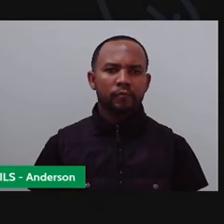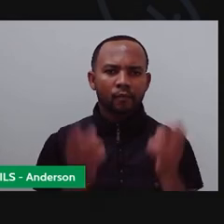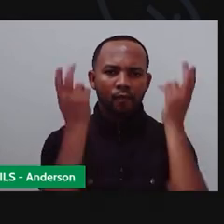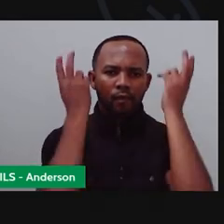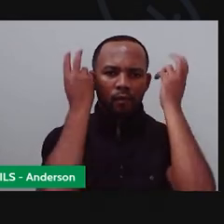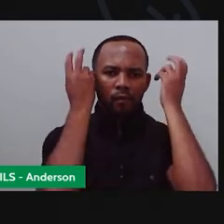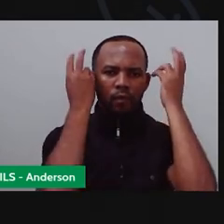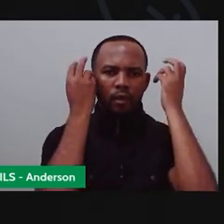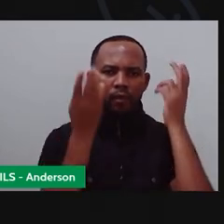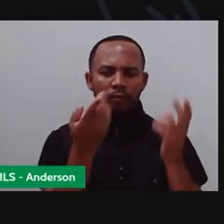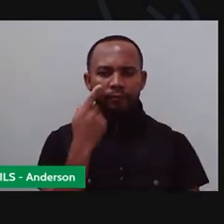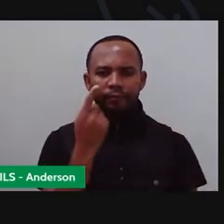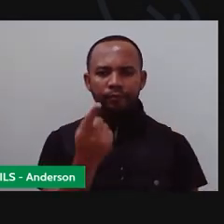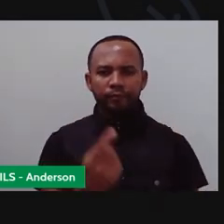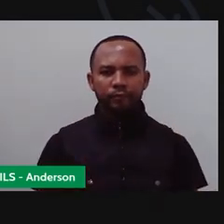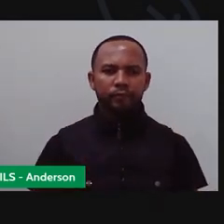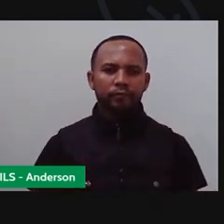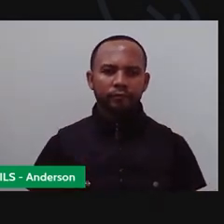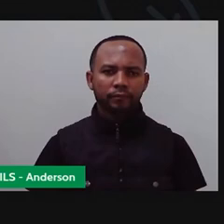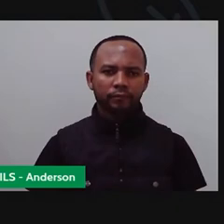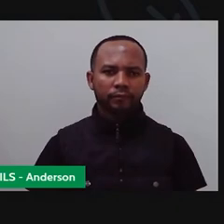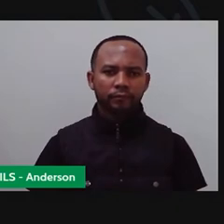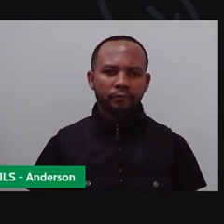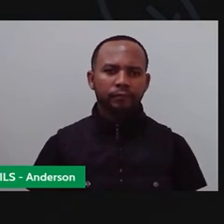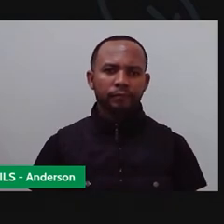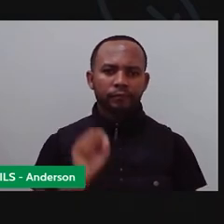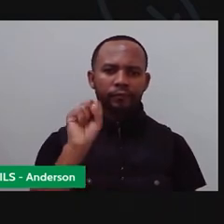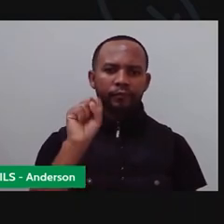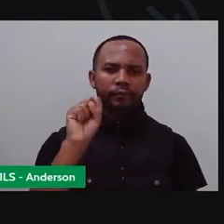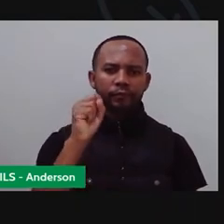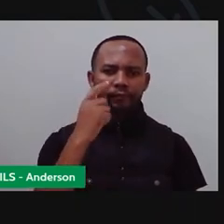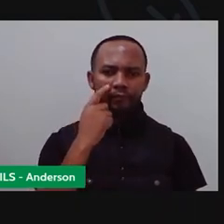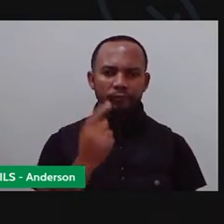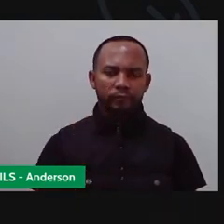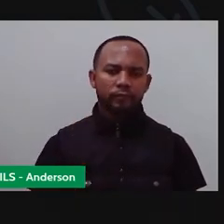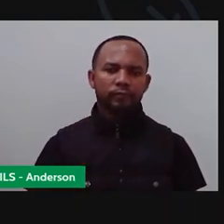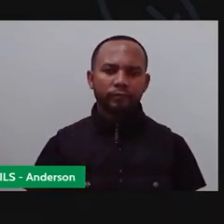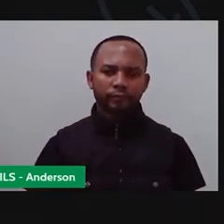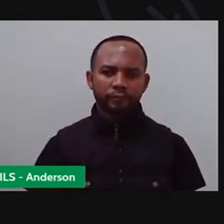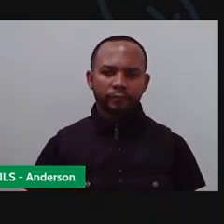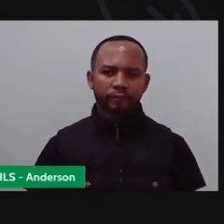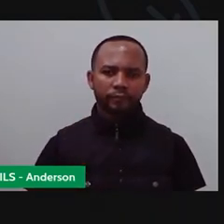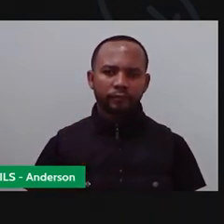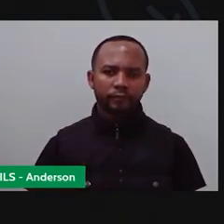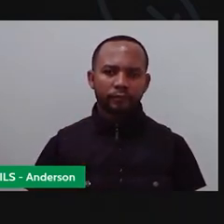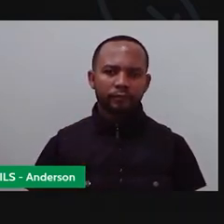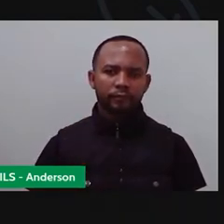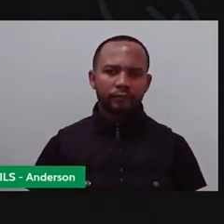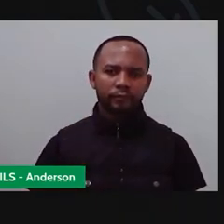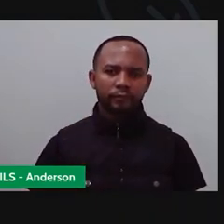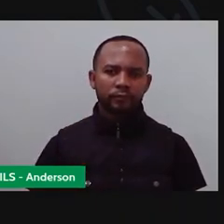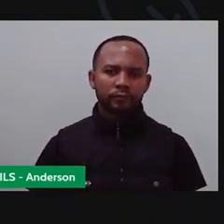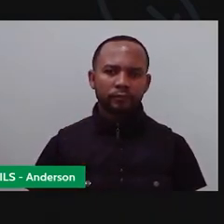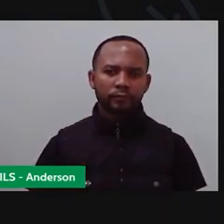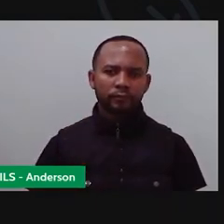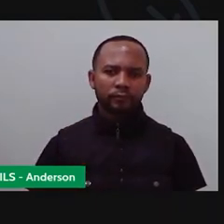né? De coelho são oito. Vamos colocar... Vou botar verdinho, igual o nome dele tá aqui.